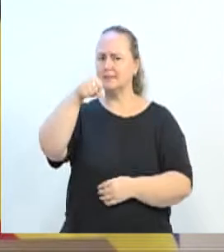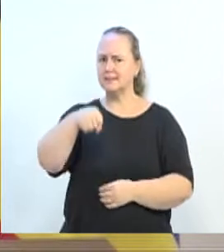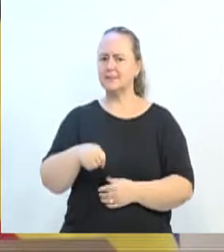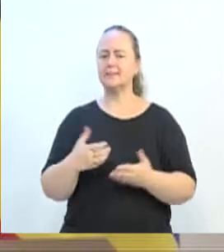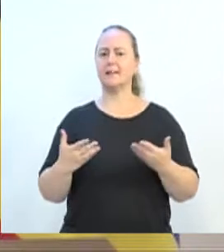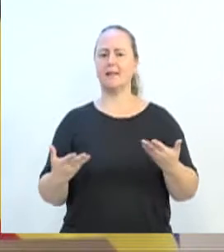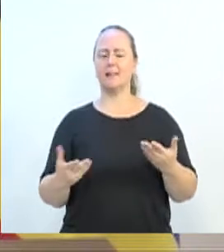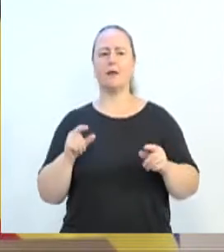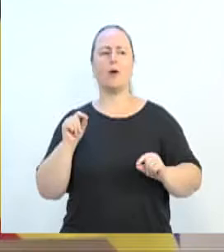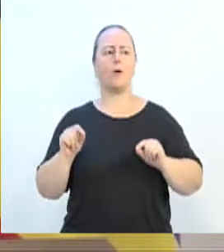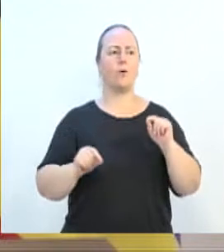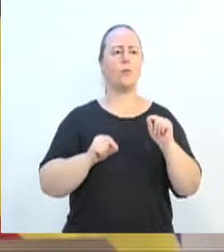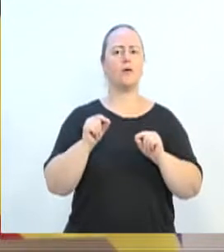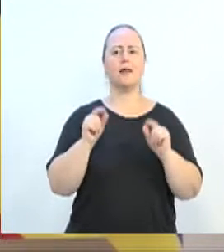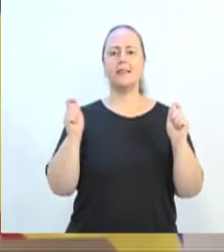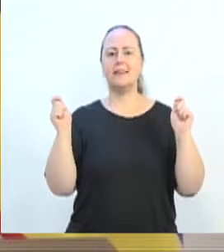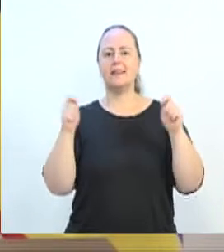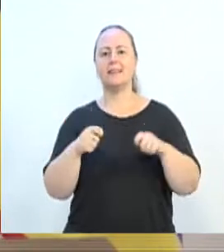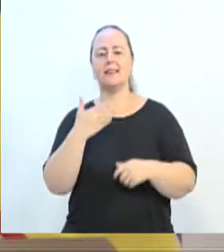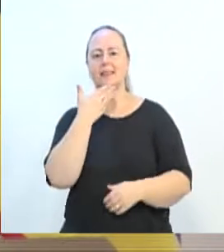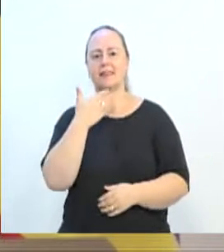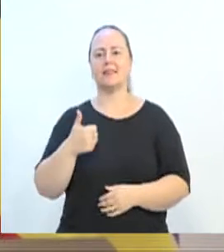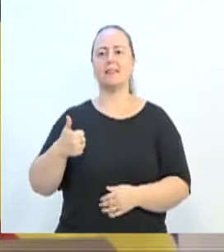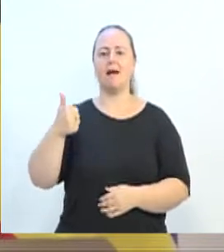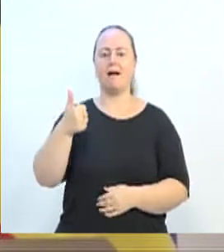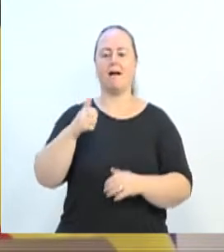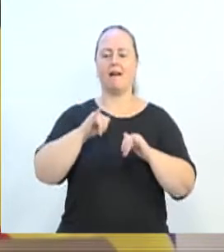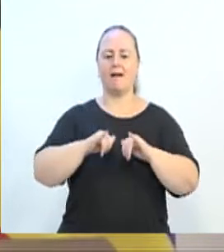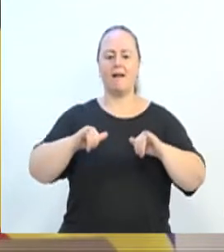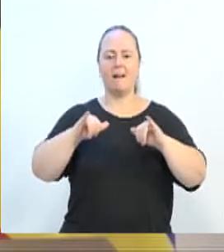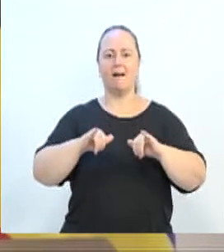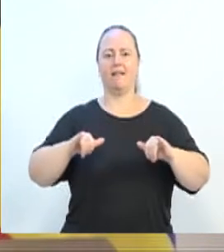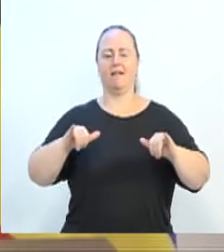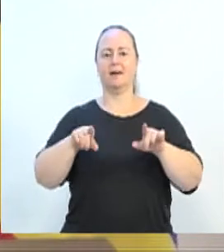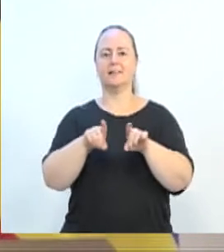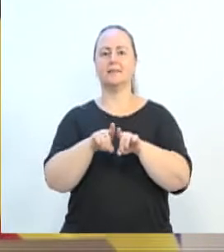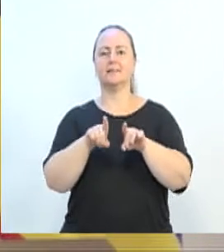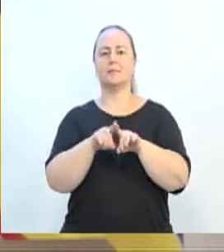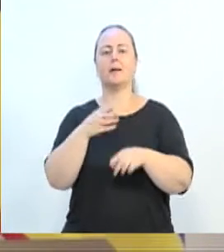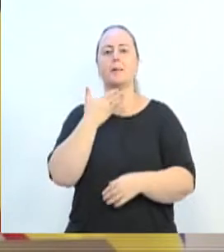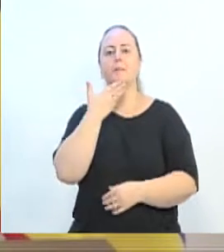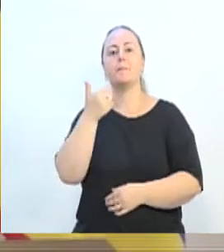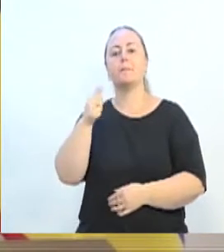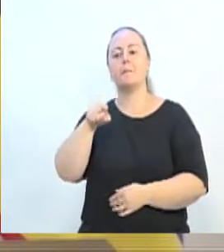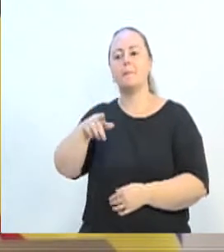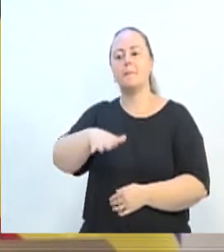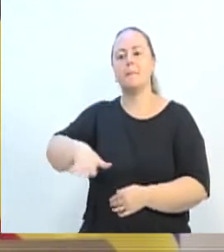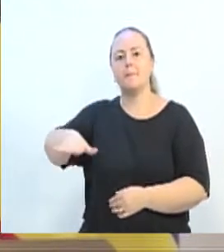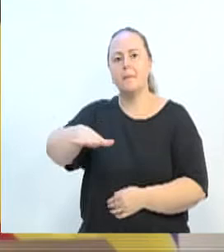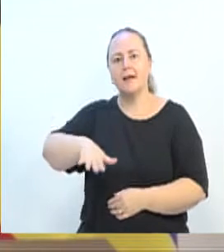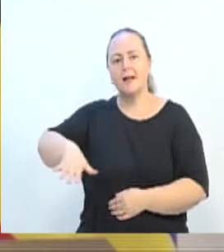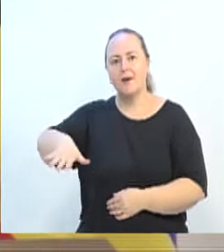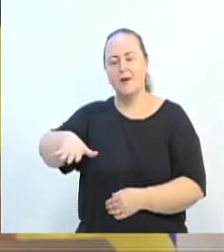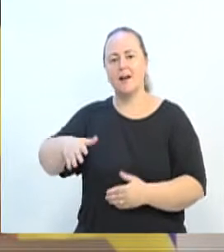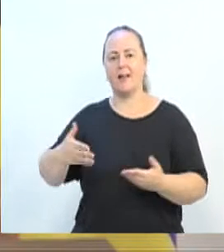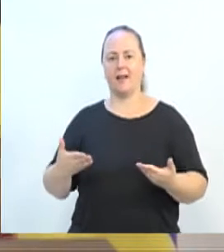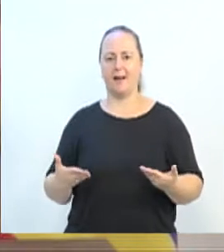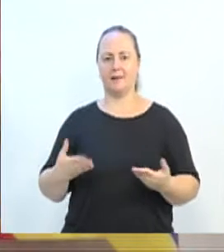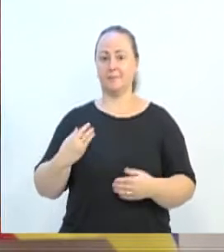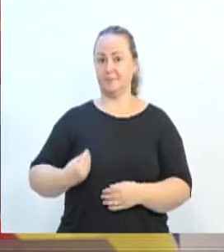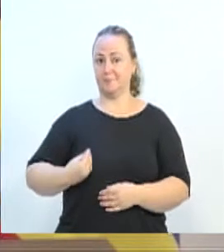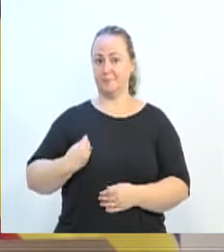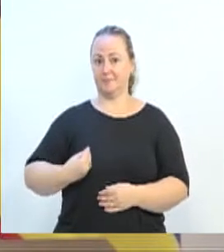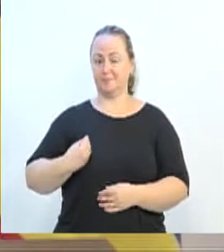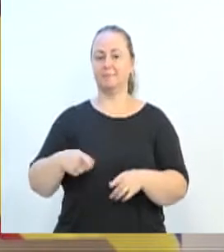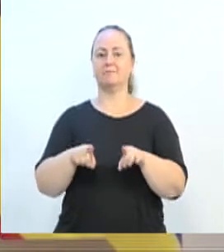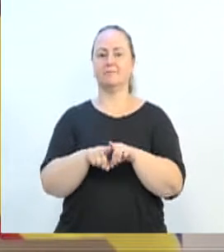do que podemos melhorar na parte de divulgação e melhorias para aquela região. Inclusive, esteve presente também o